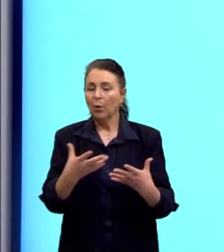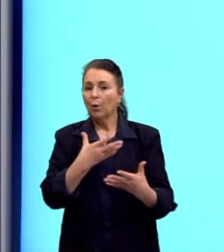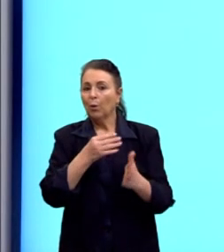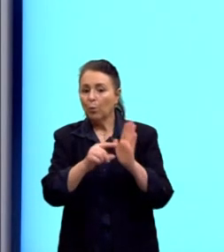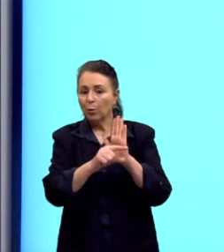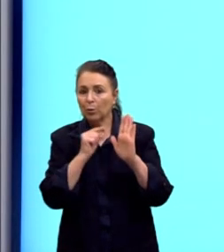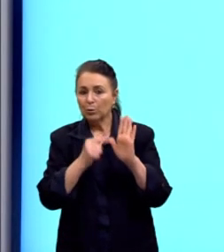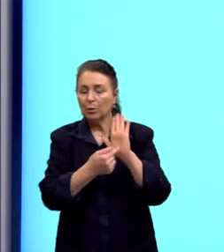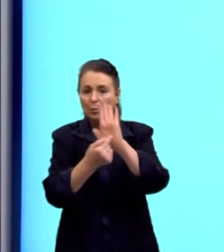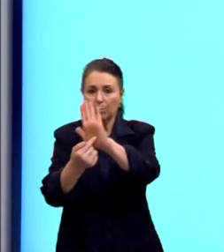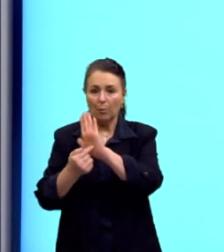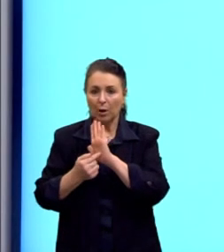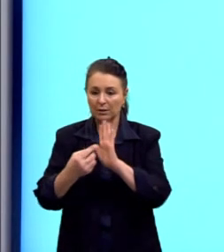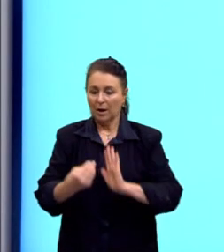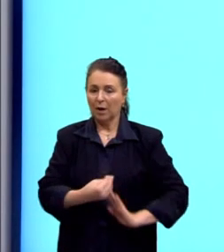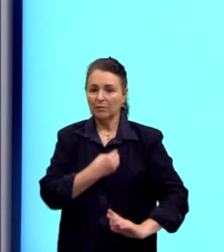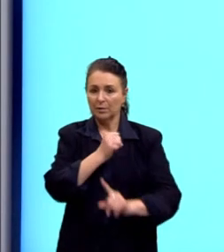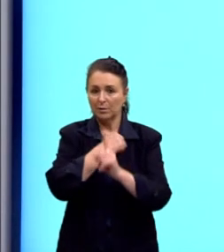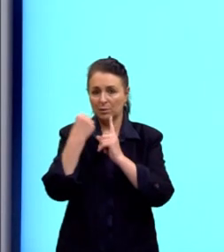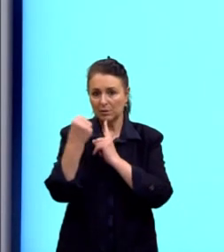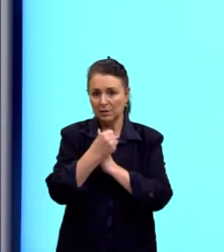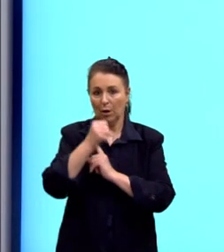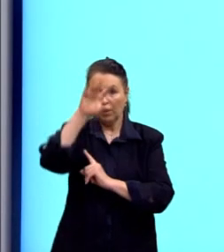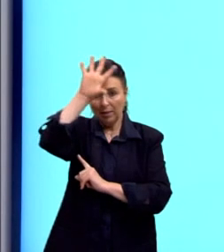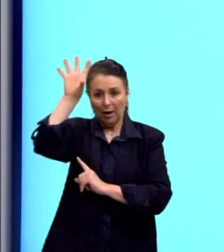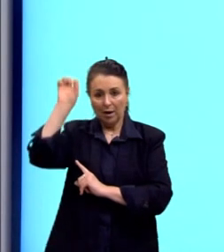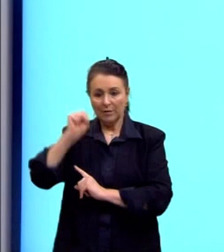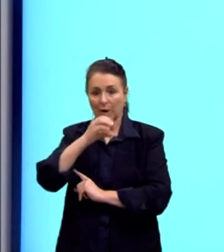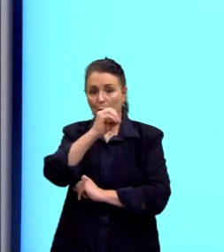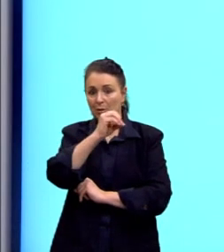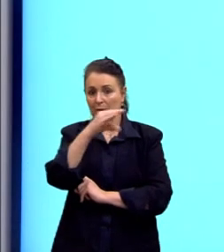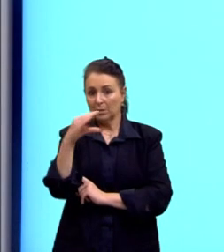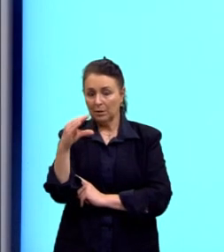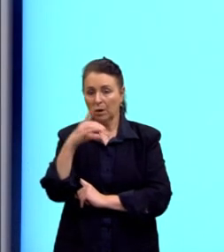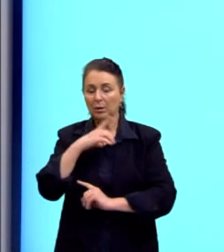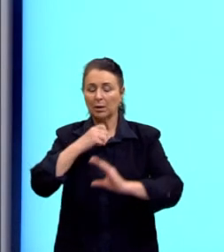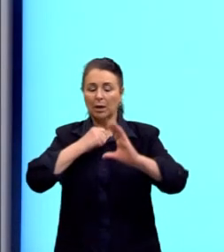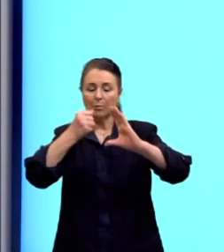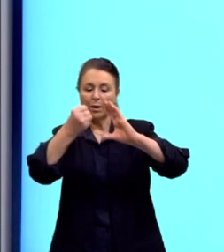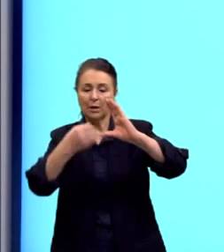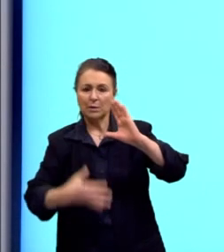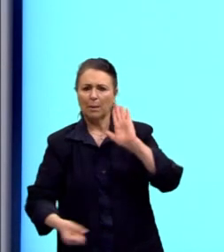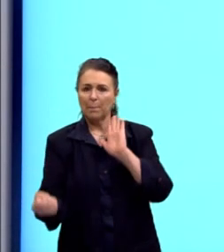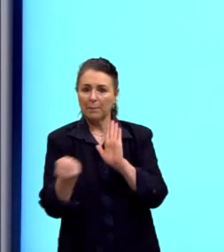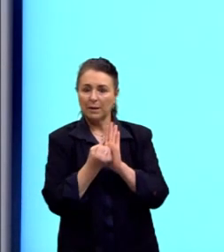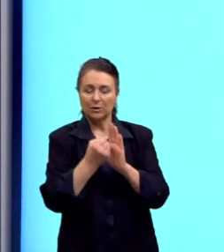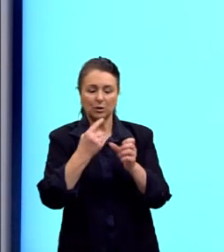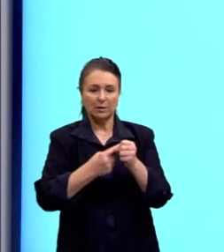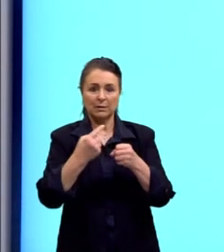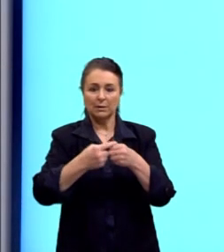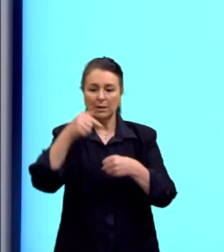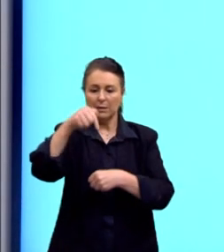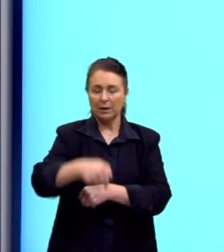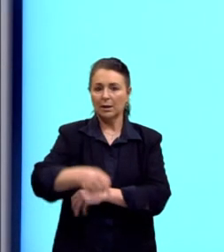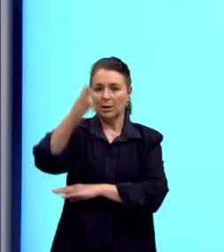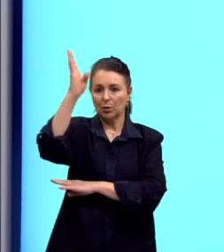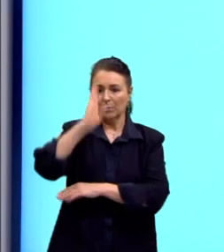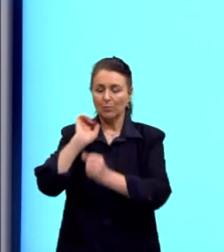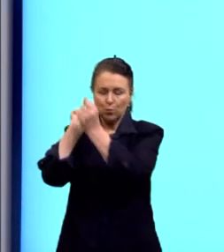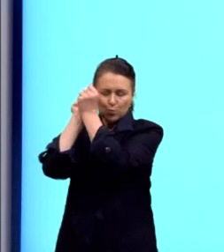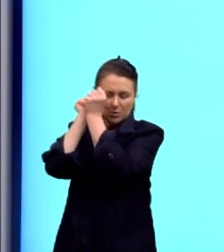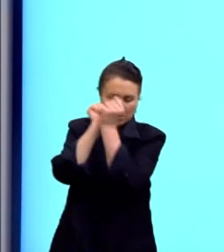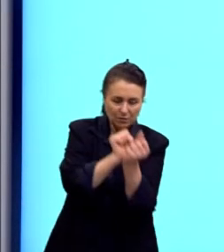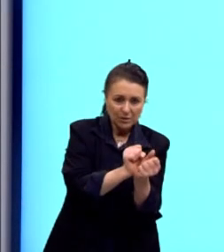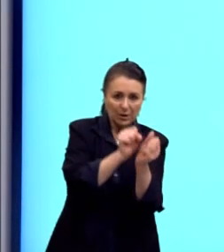sobre a vida social da África Ocidental pode ser relacionada a uma característica marcante das cidades no Brasil escravista,